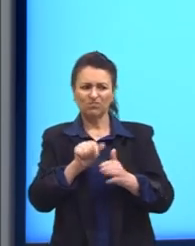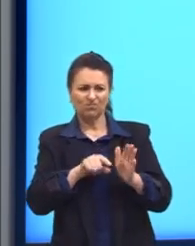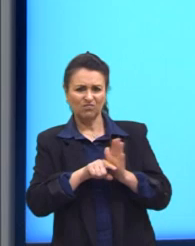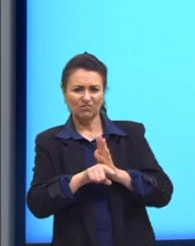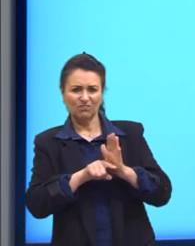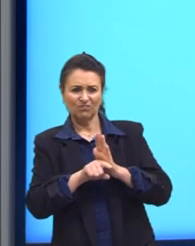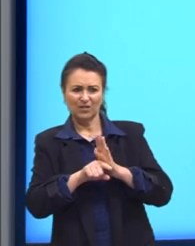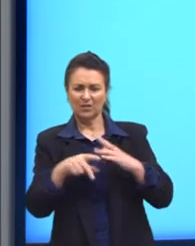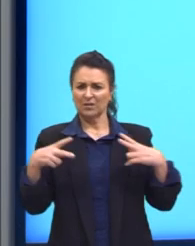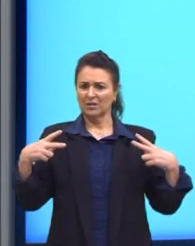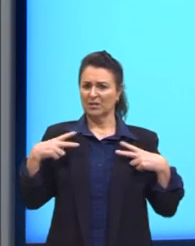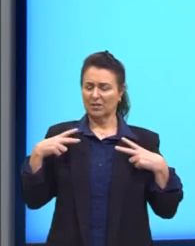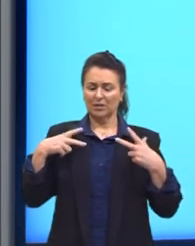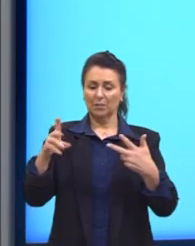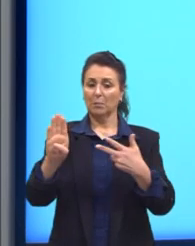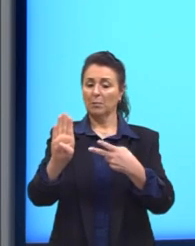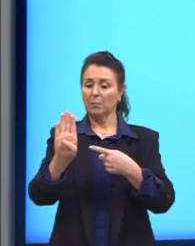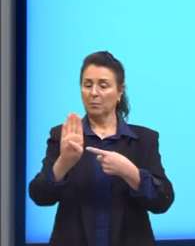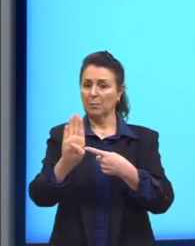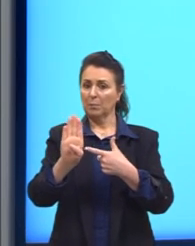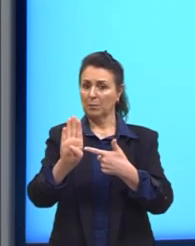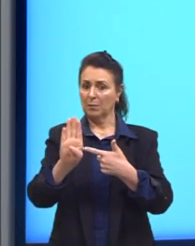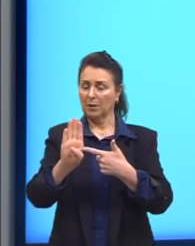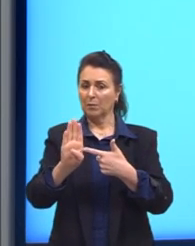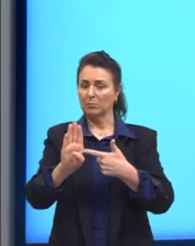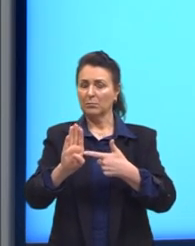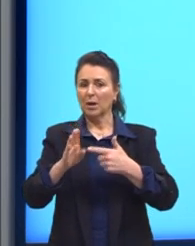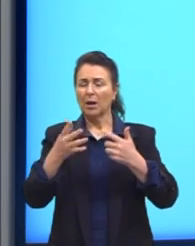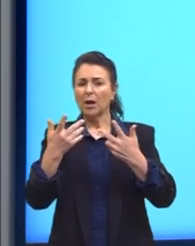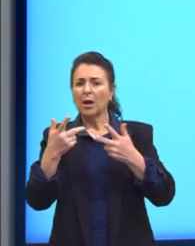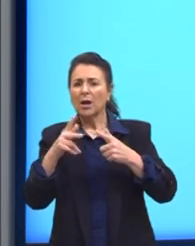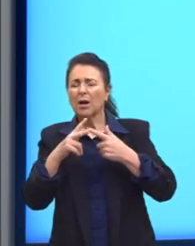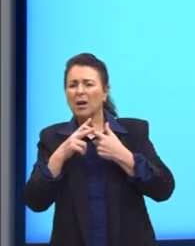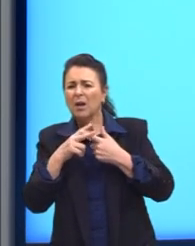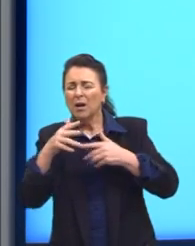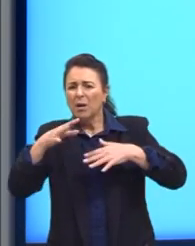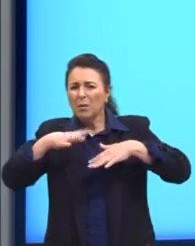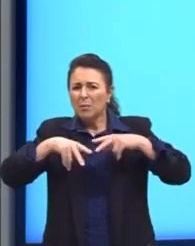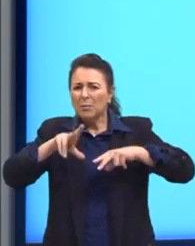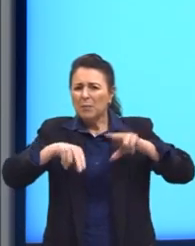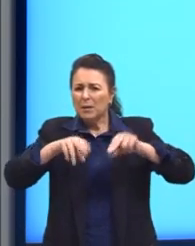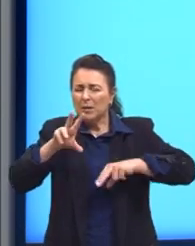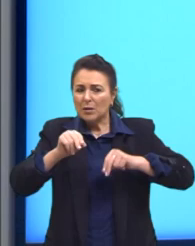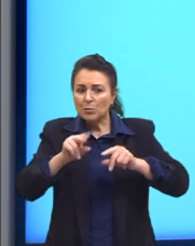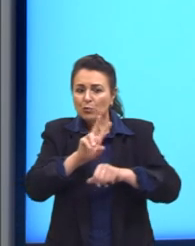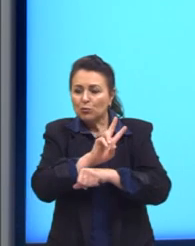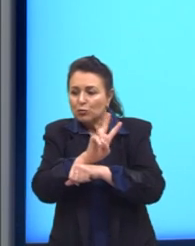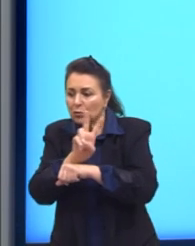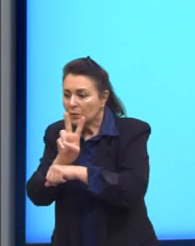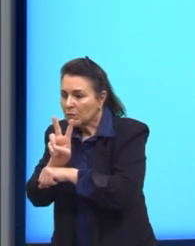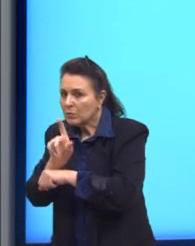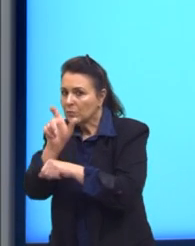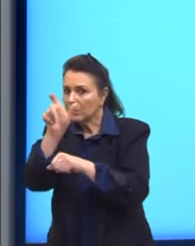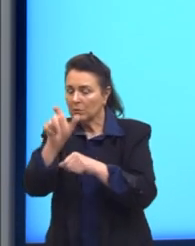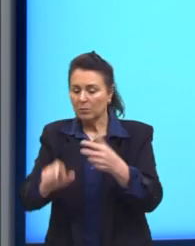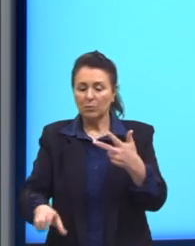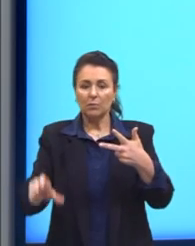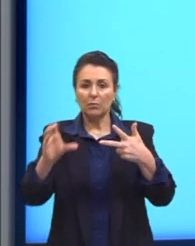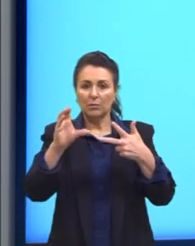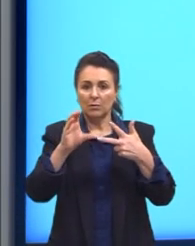privacidade, letra B, mecanismos de vigilância de pessoas, letra C,